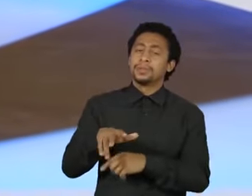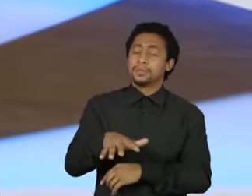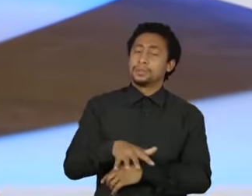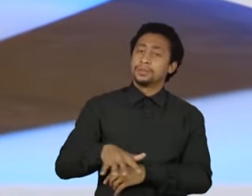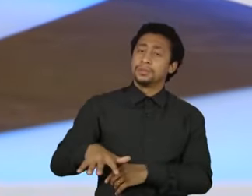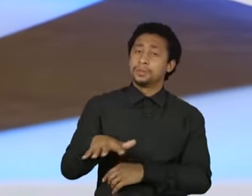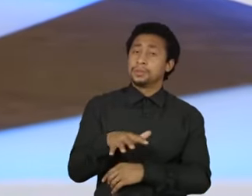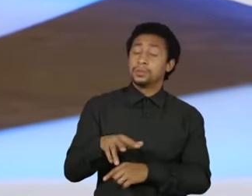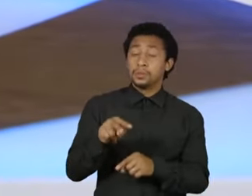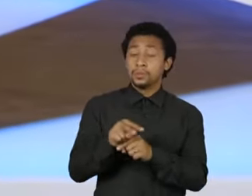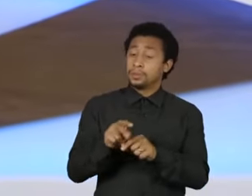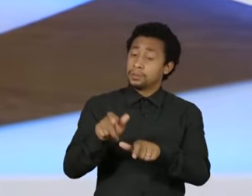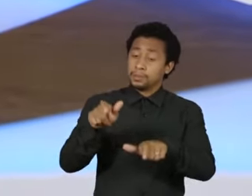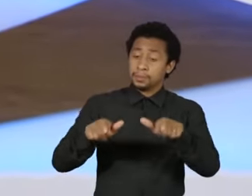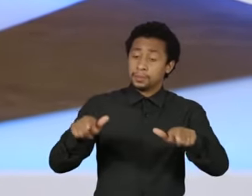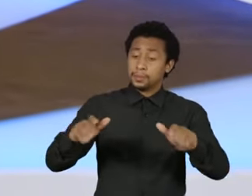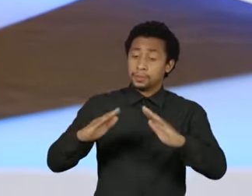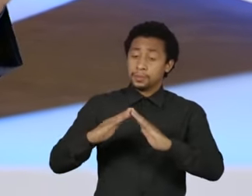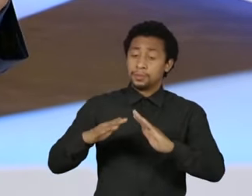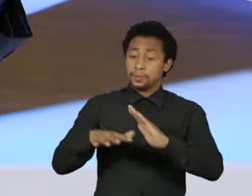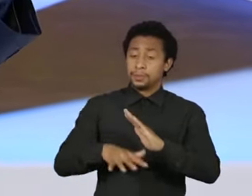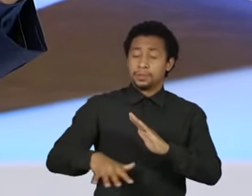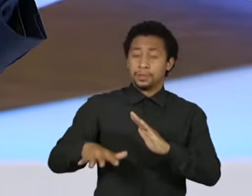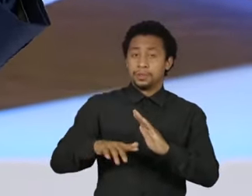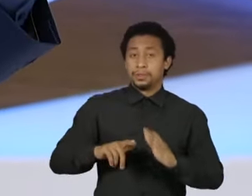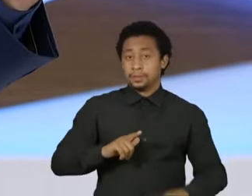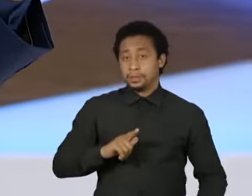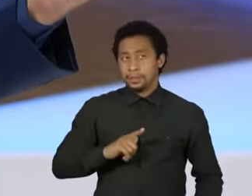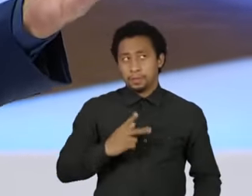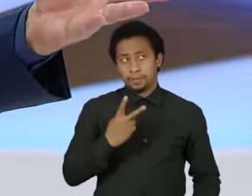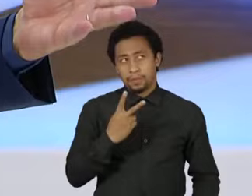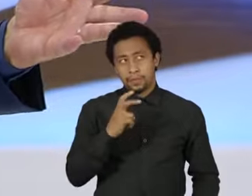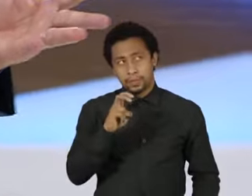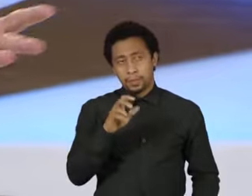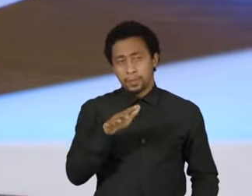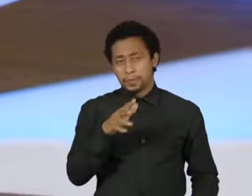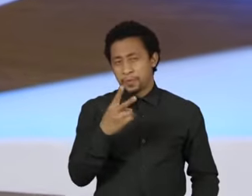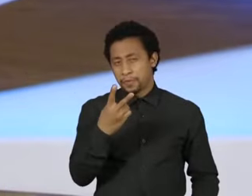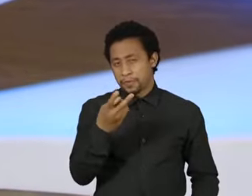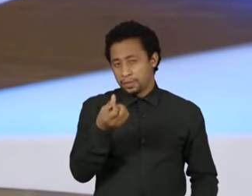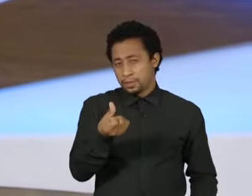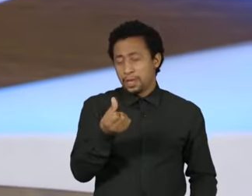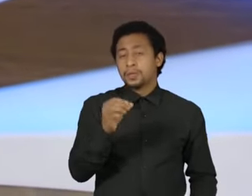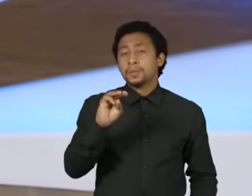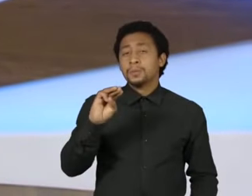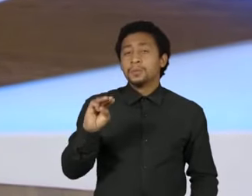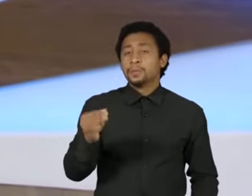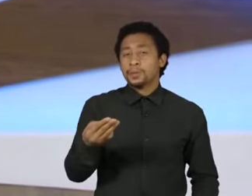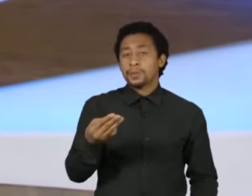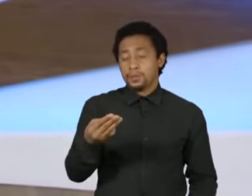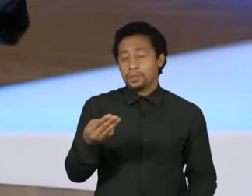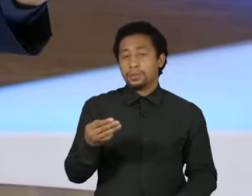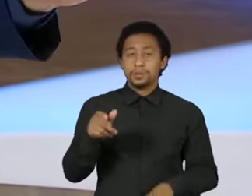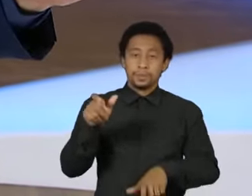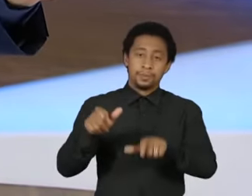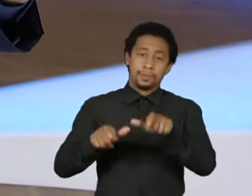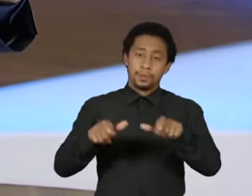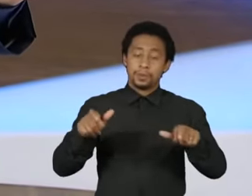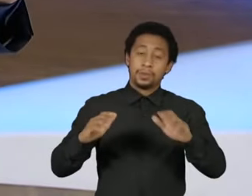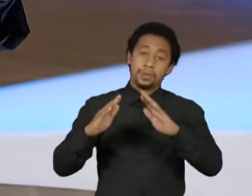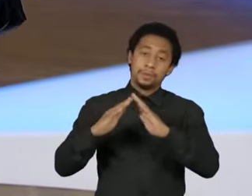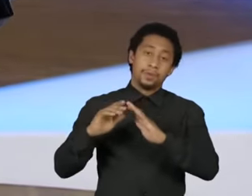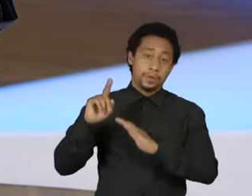cuidar dos seus habitantes. Nós temos 25, 26 milhões de brasileiros e brasileiras que moram na região. Foram para lá em